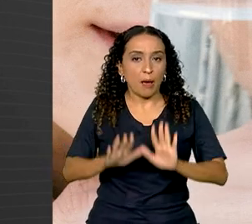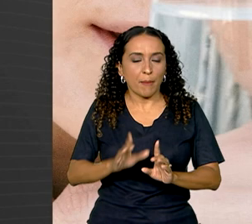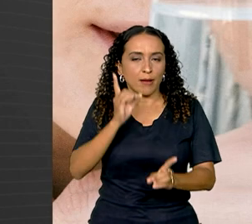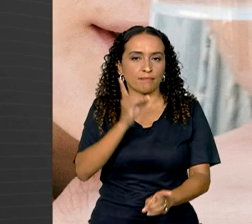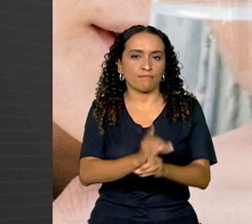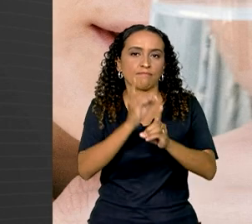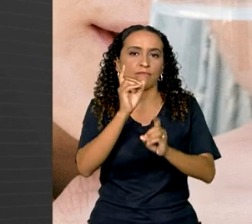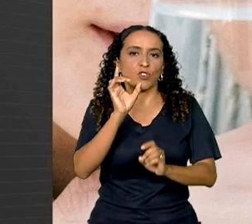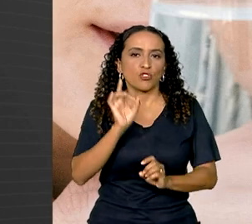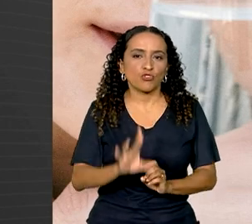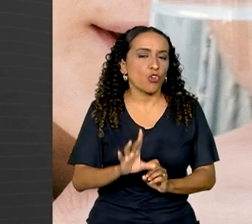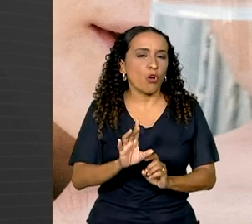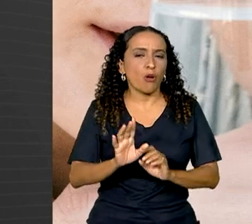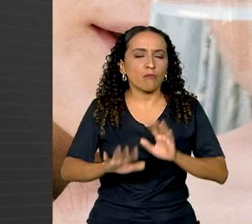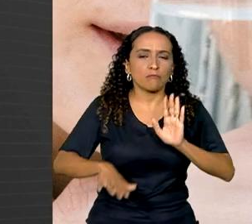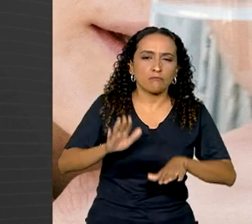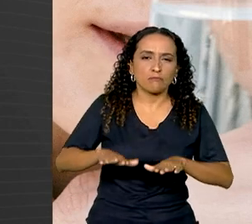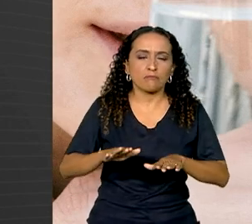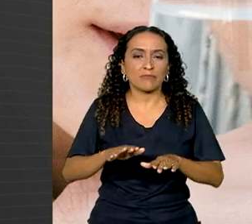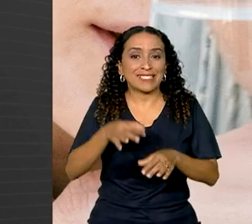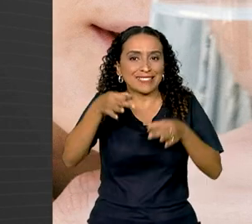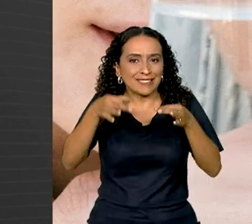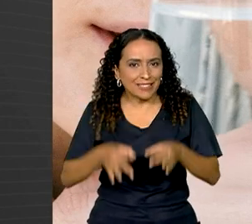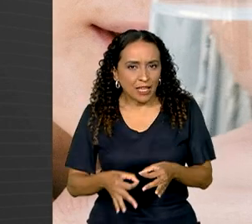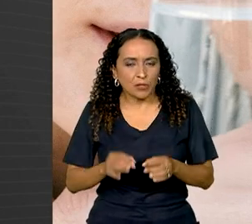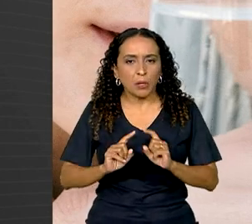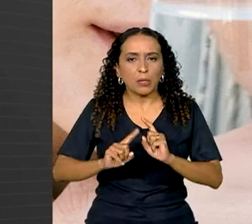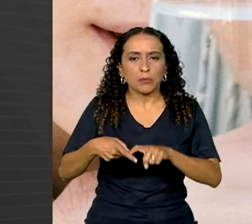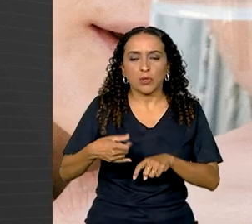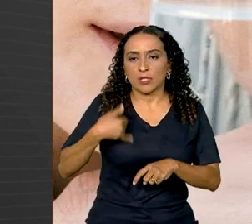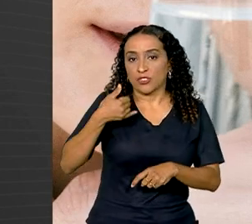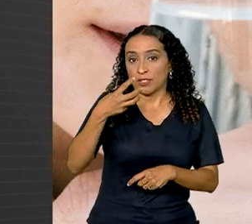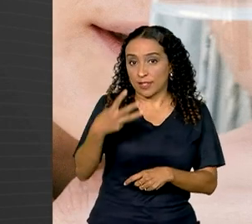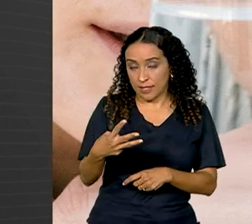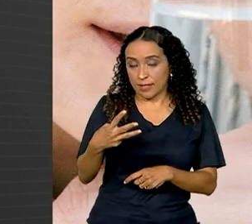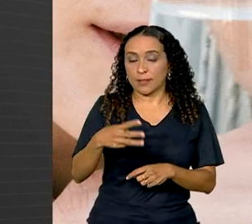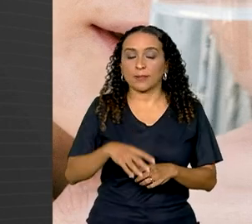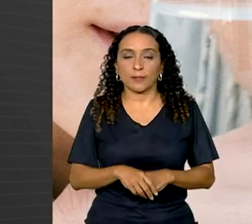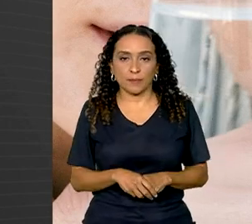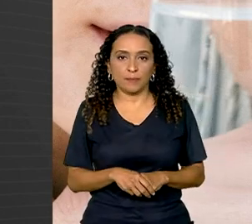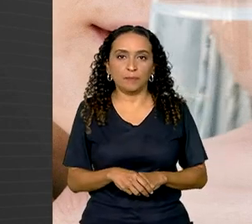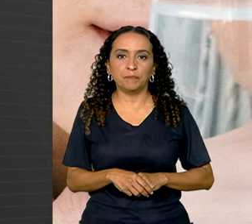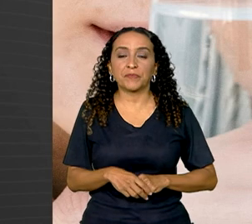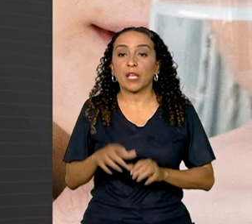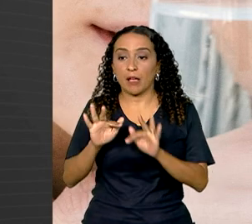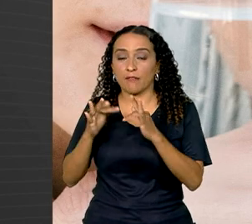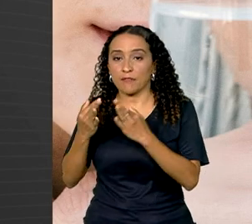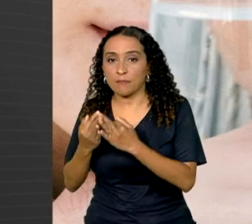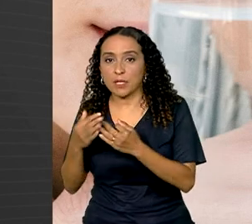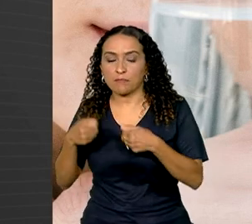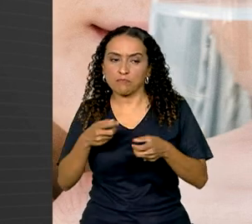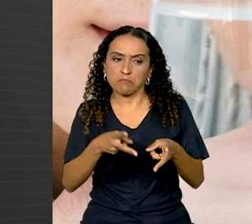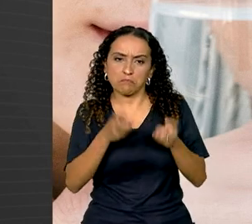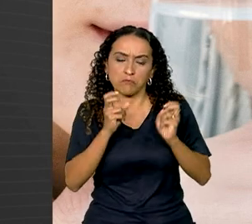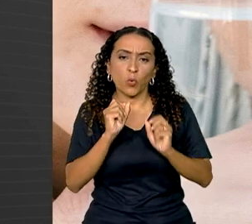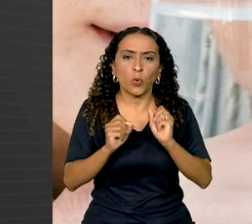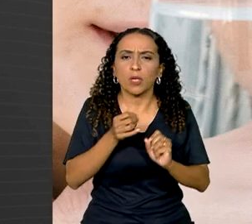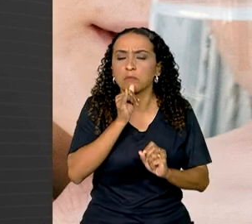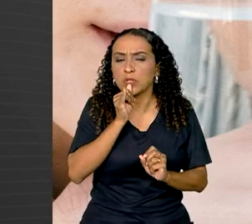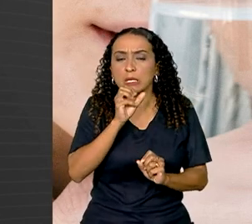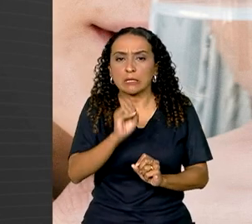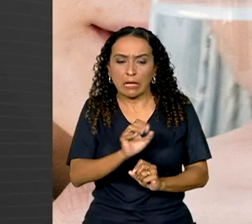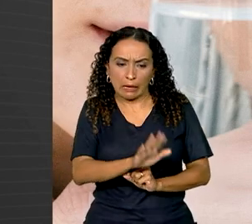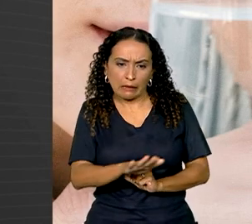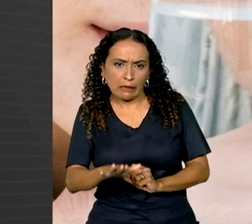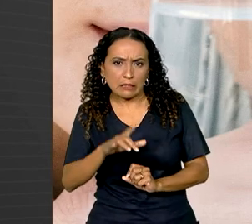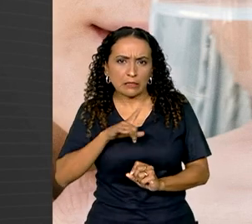diagnóstico geralmente só é estabelecido depois dos três anos de idade. Os pais devem observar, por exemplo, se a